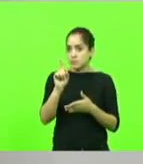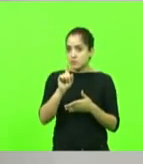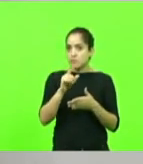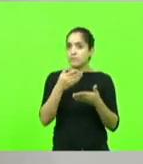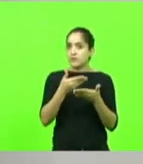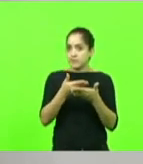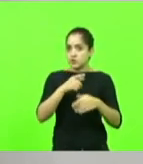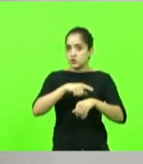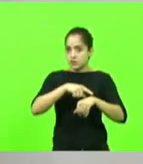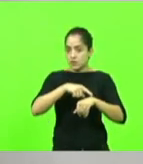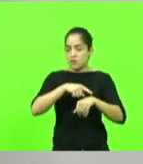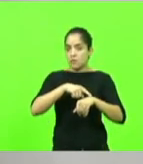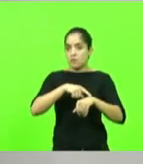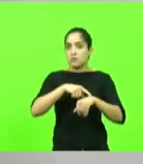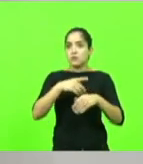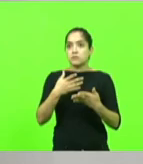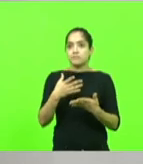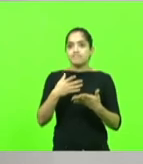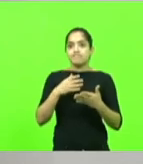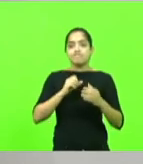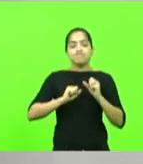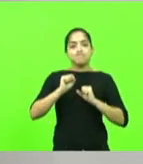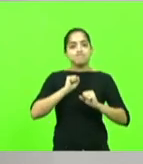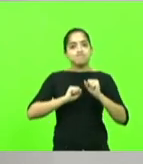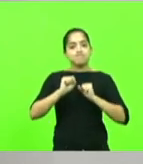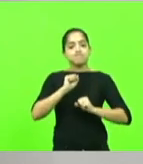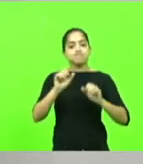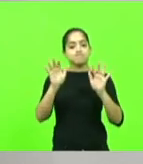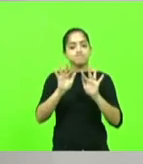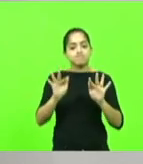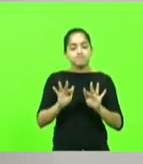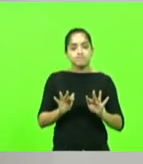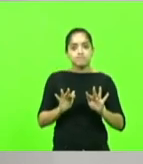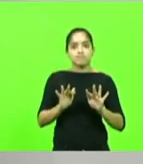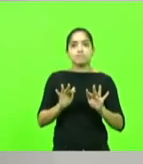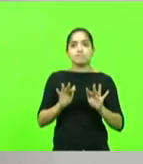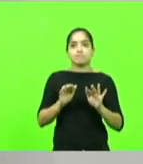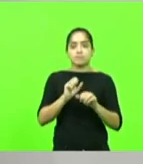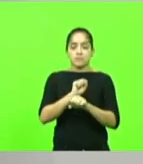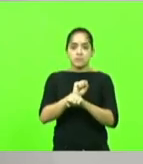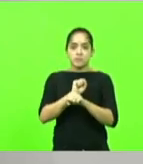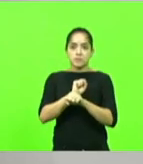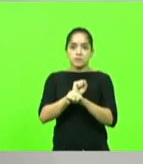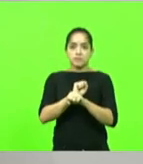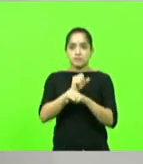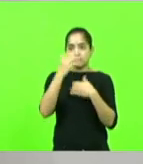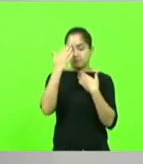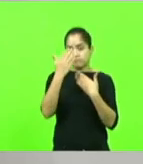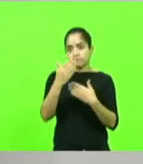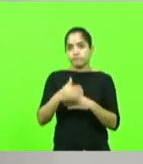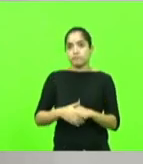a hora. E eu estou ansioso, estou feliz esperando essa hora chegar. Muito obrigado.